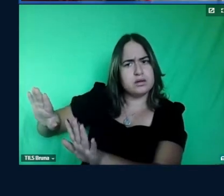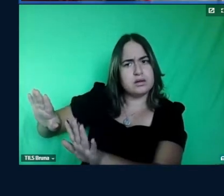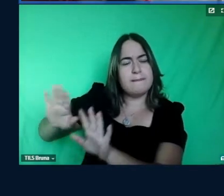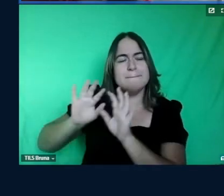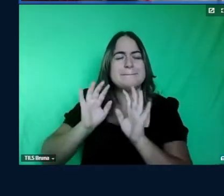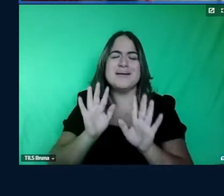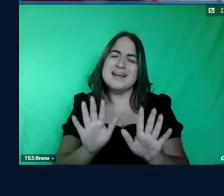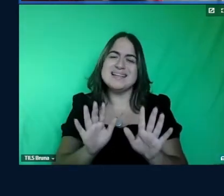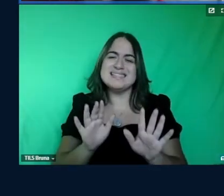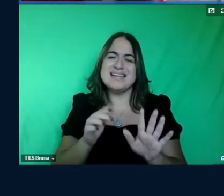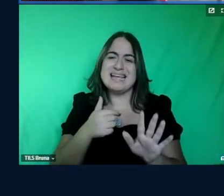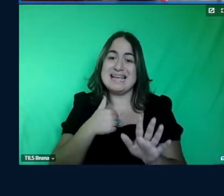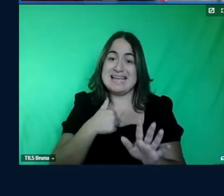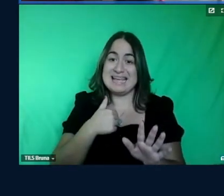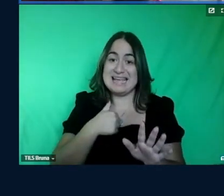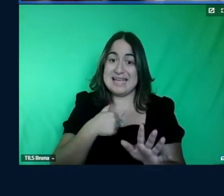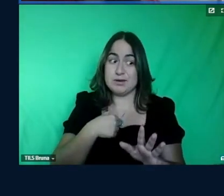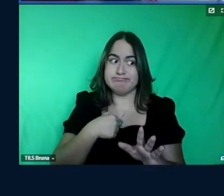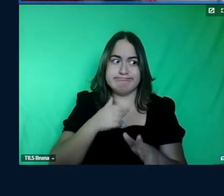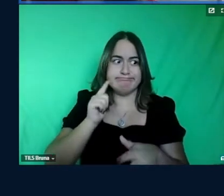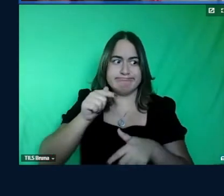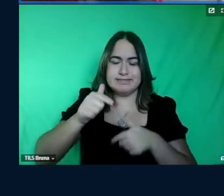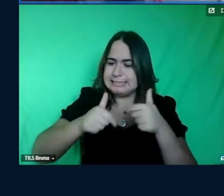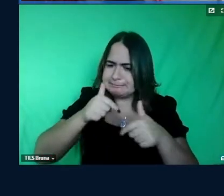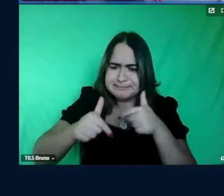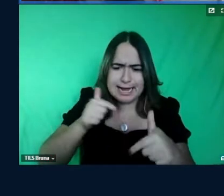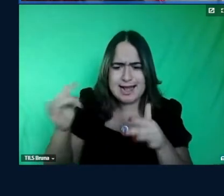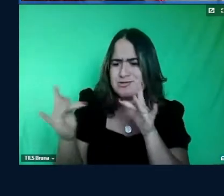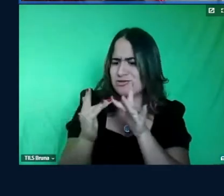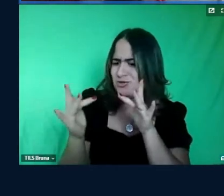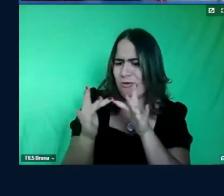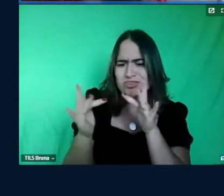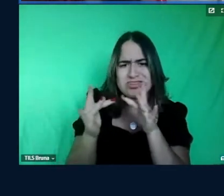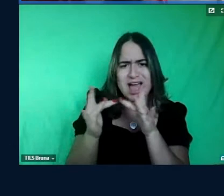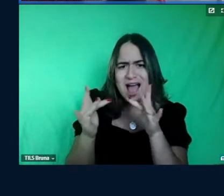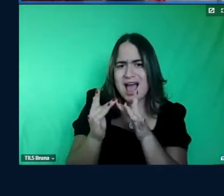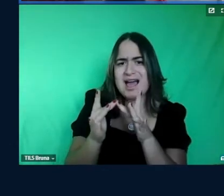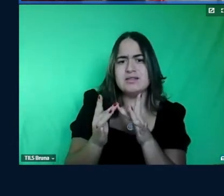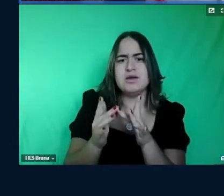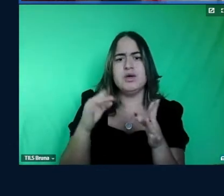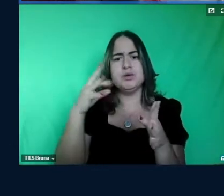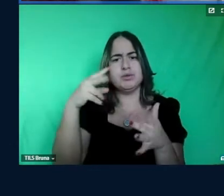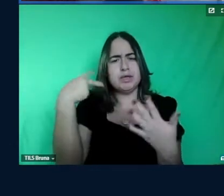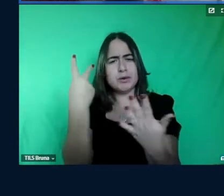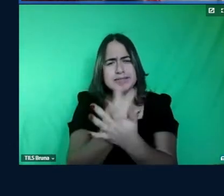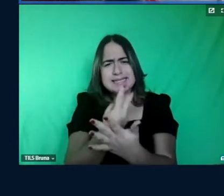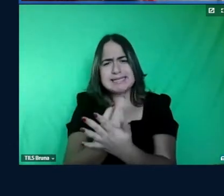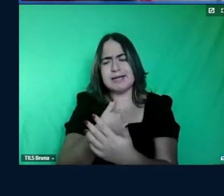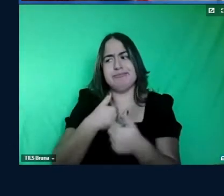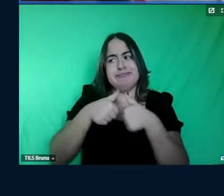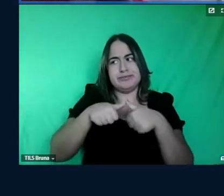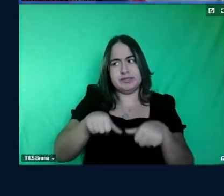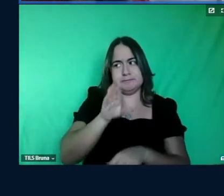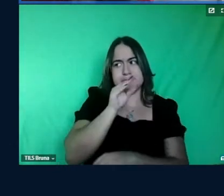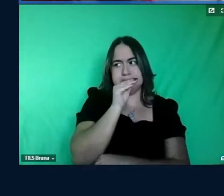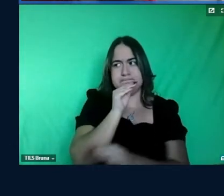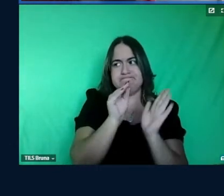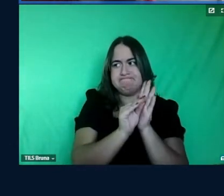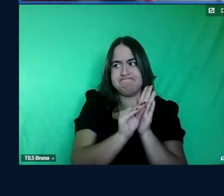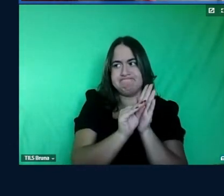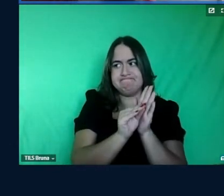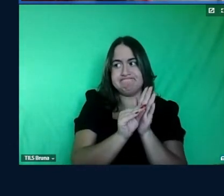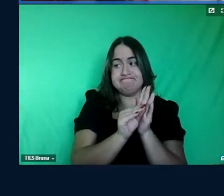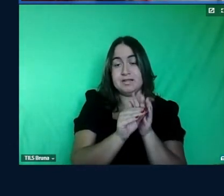eu sou muito mão na massa eu não aguento as coisas acontecendo e ficar quietinha dou